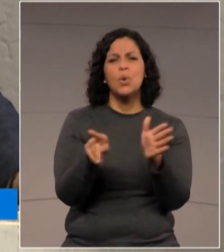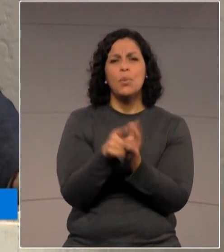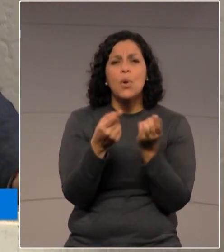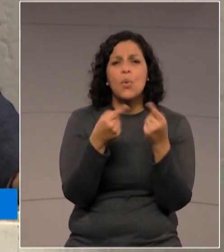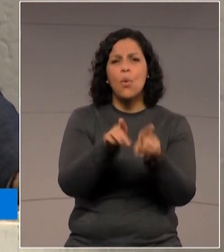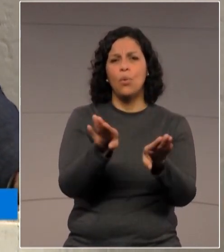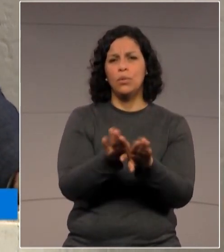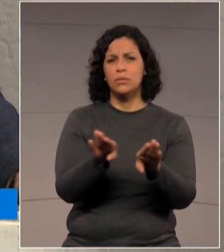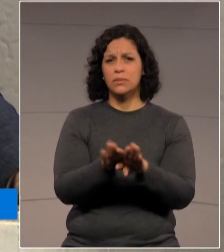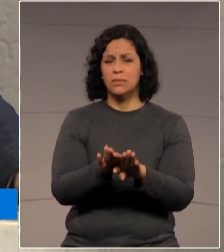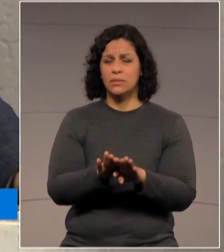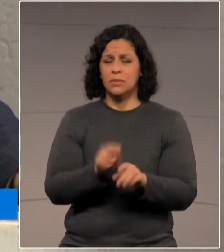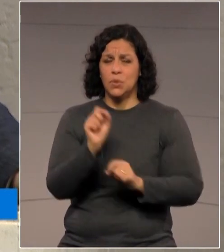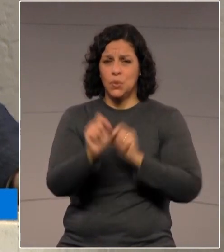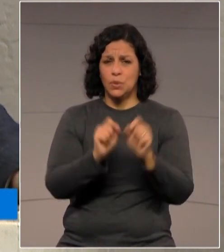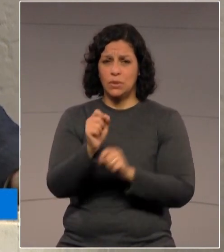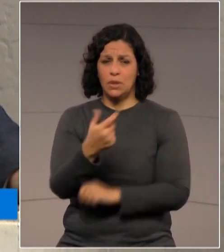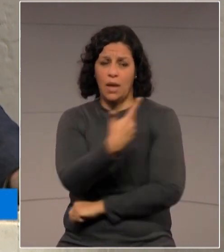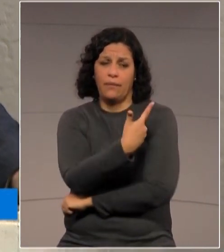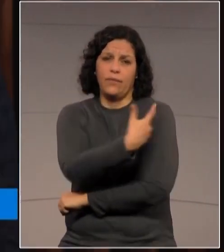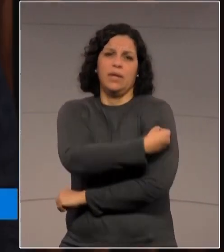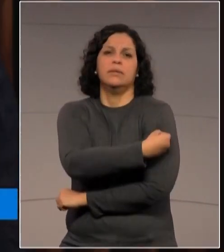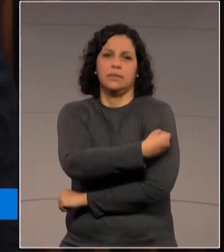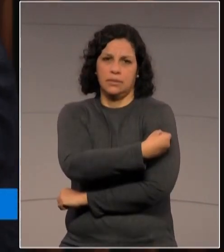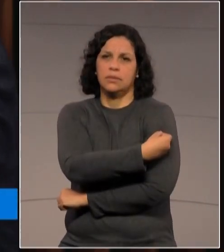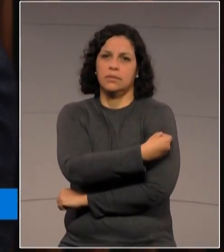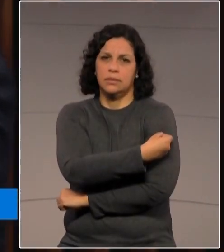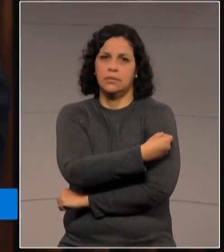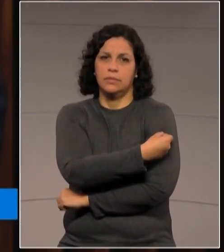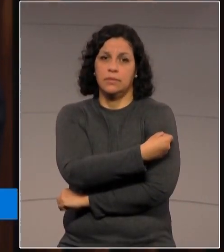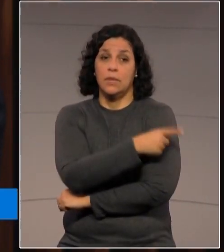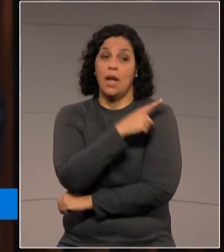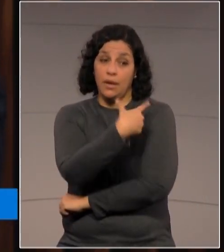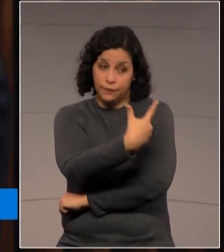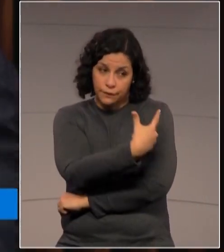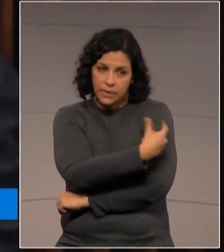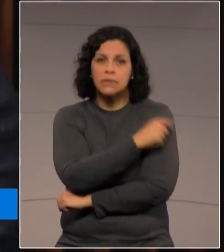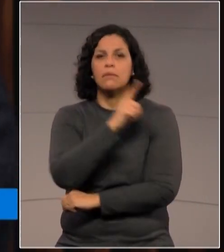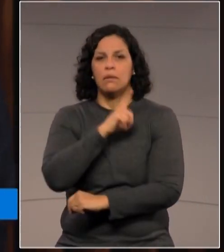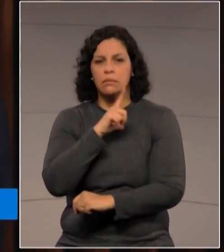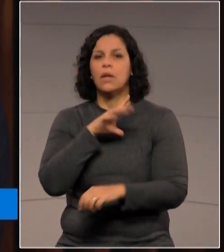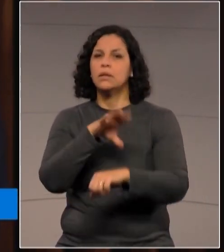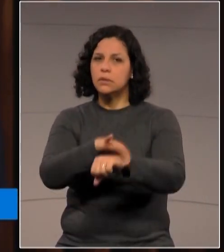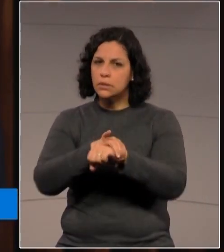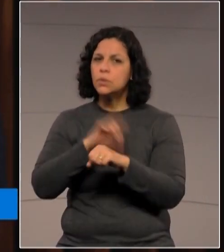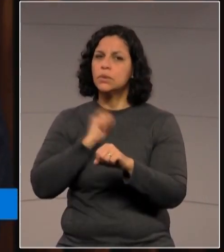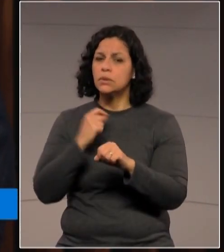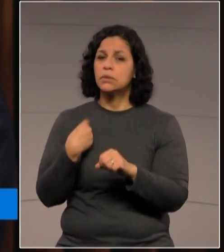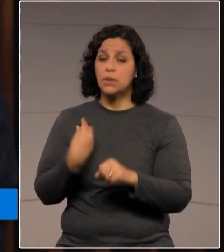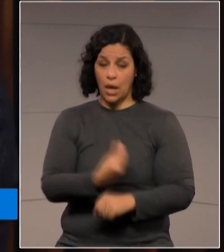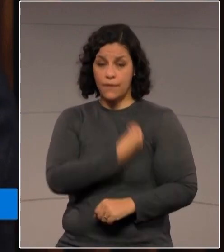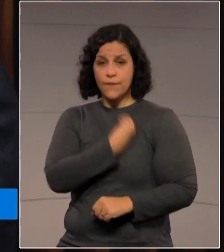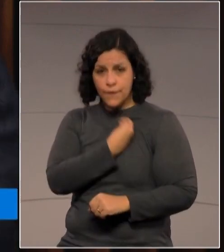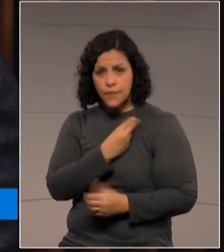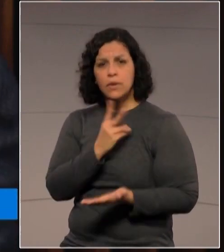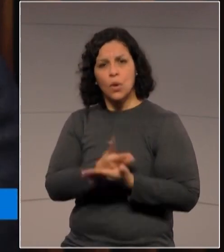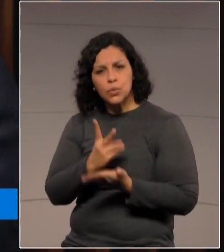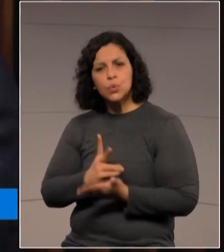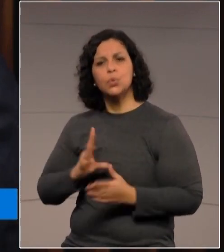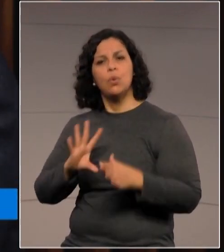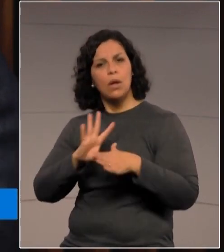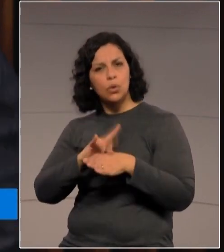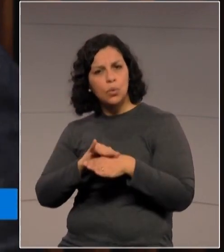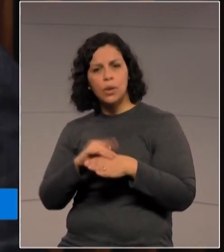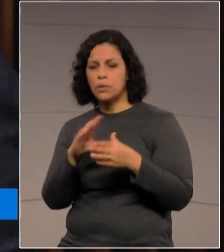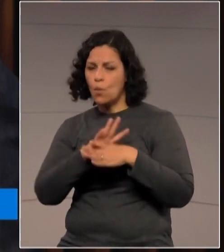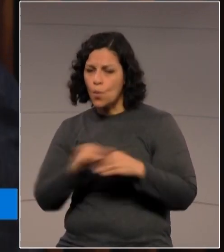com relação às vacinas. Elas são seguras, salvam vidas. Quero aqui lembrar que em